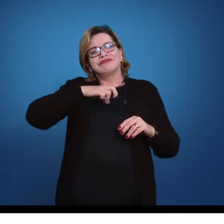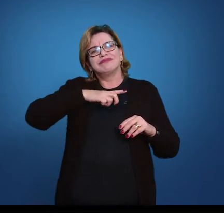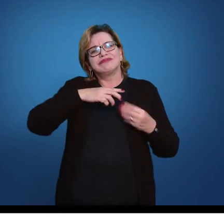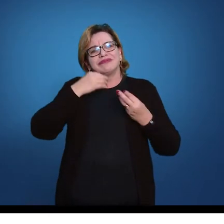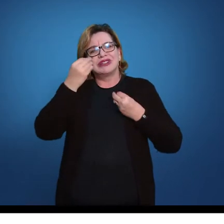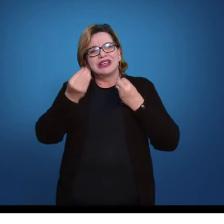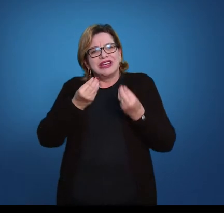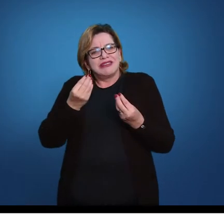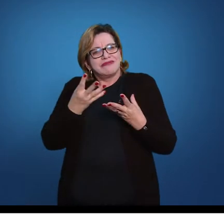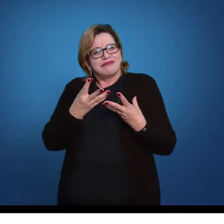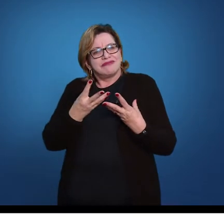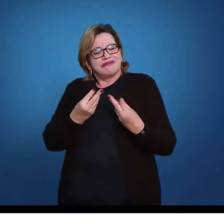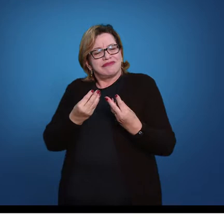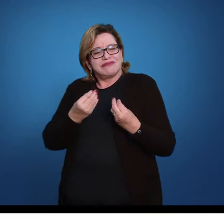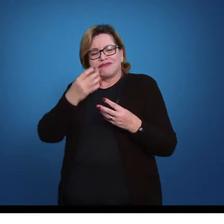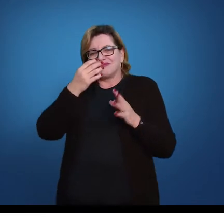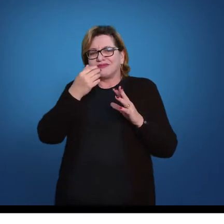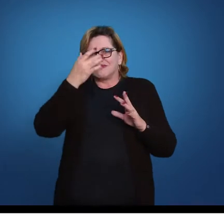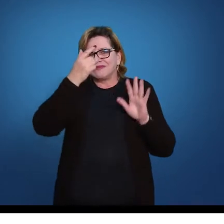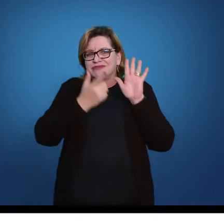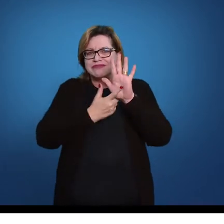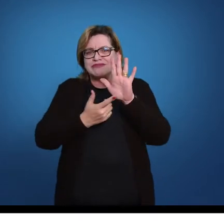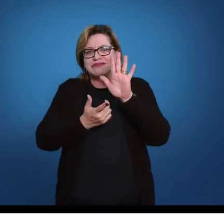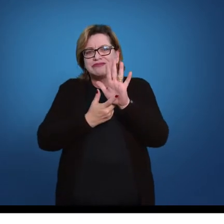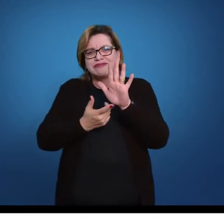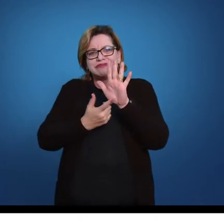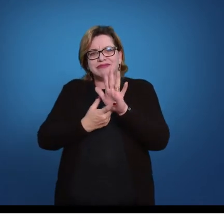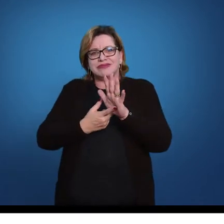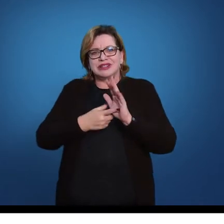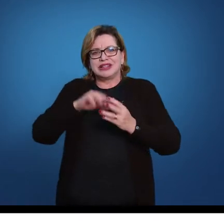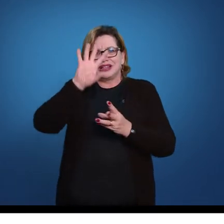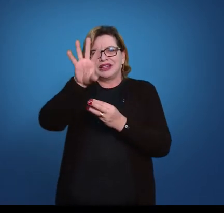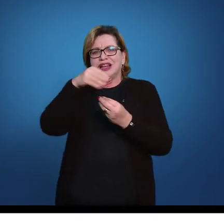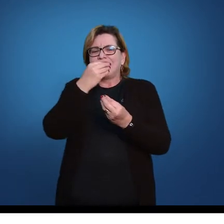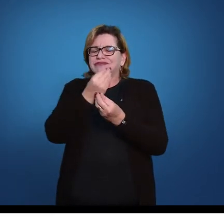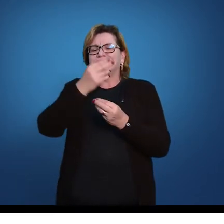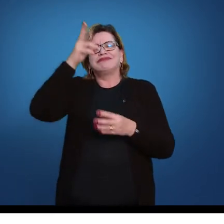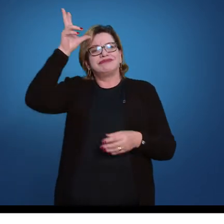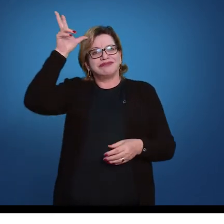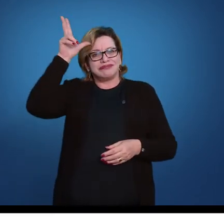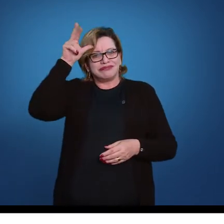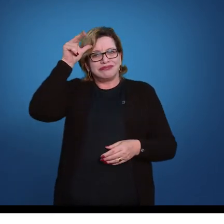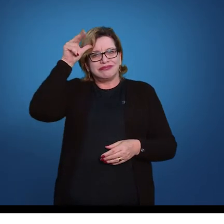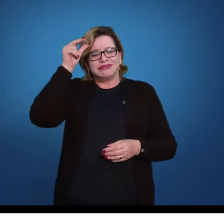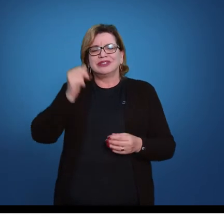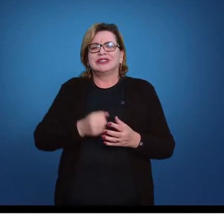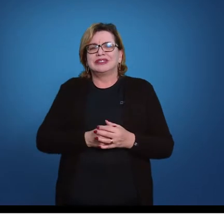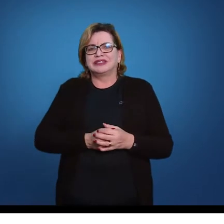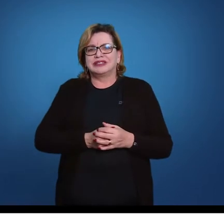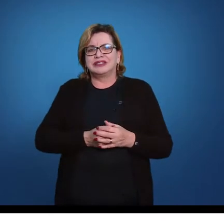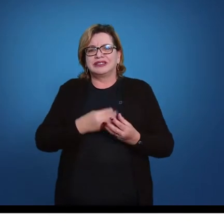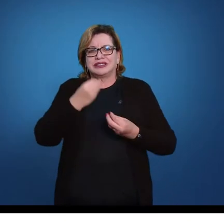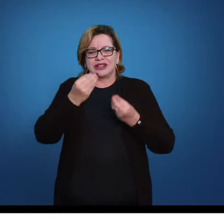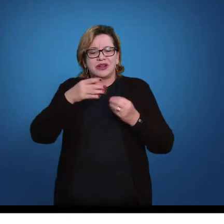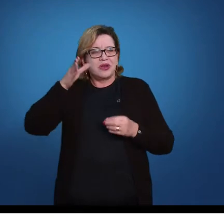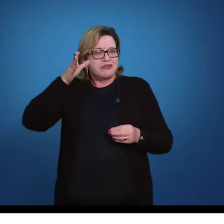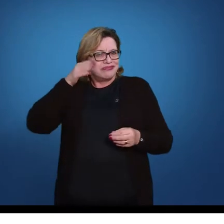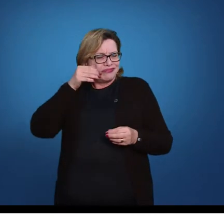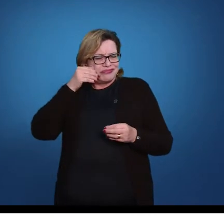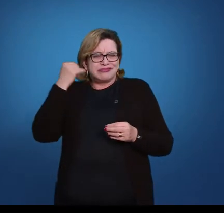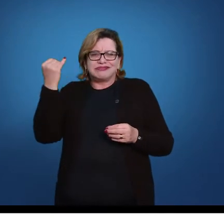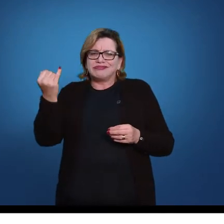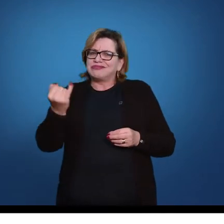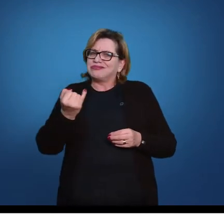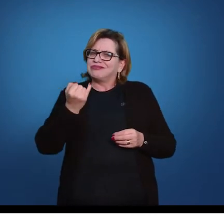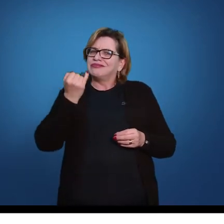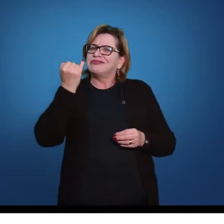parte do seu espetáculo com a arte equestre. Então, é uma curiosidade interessante